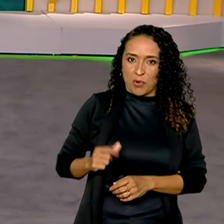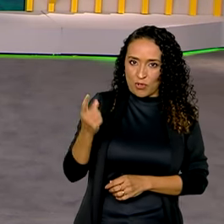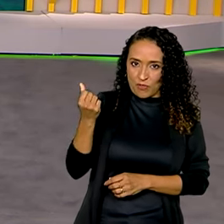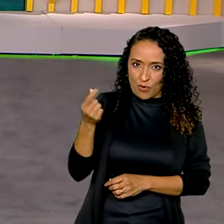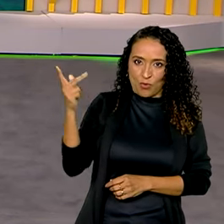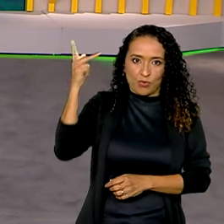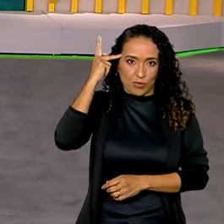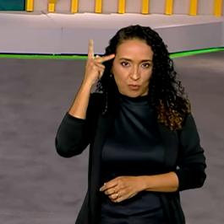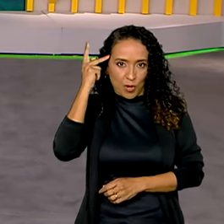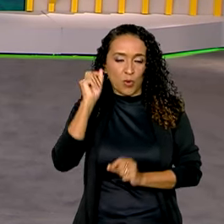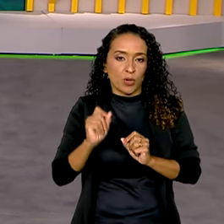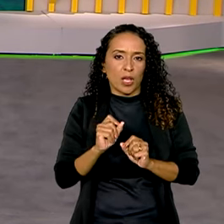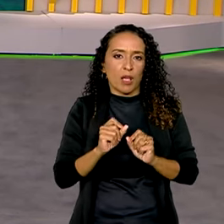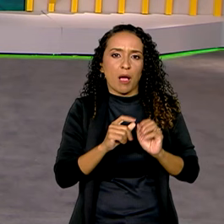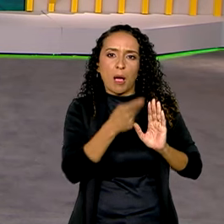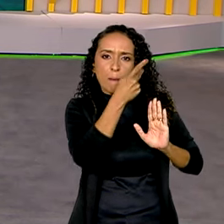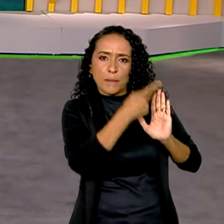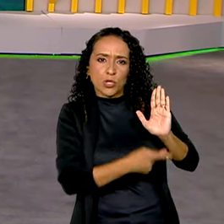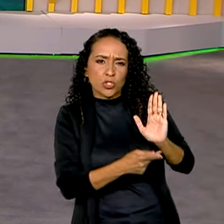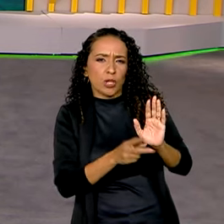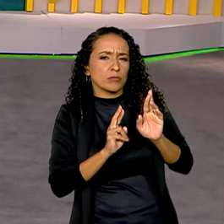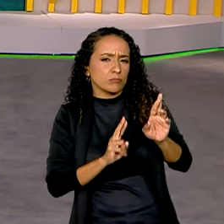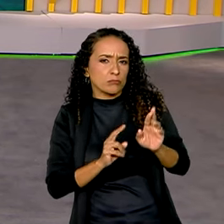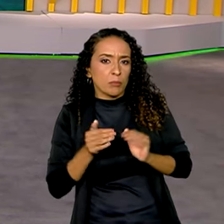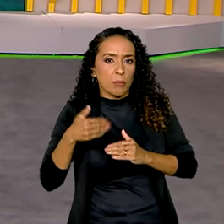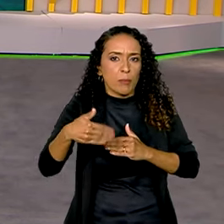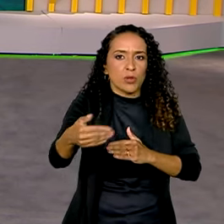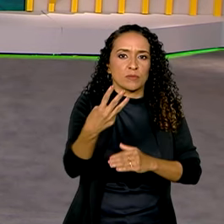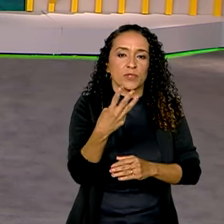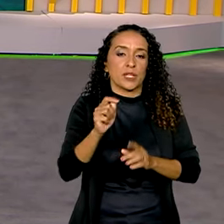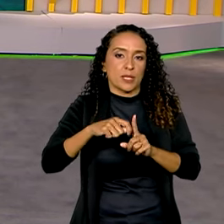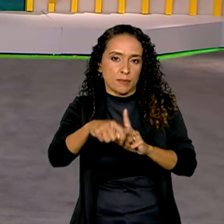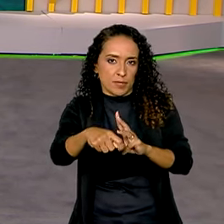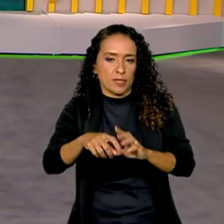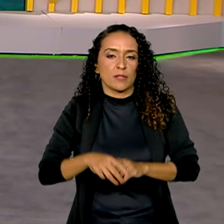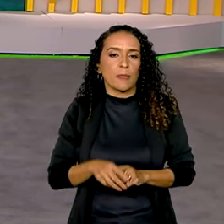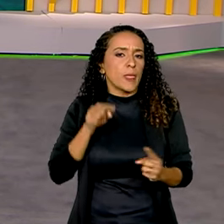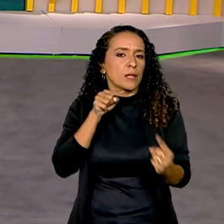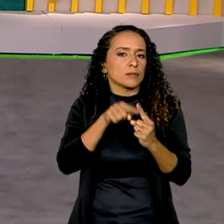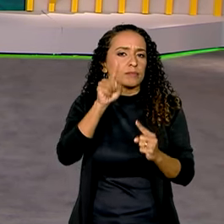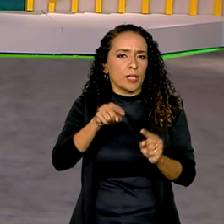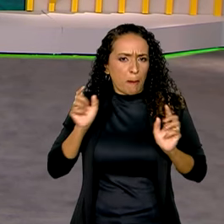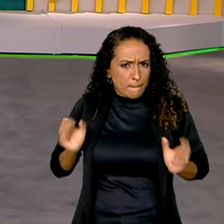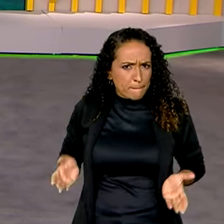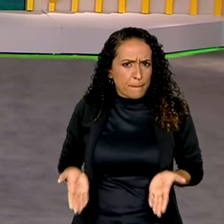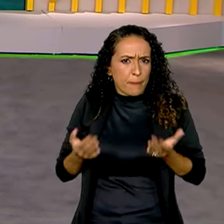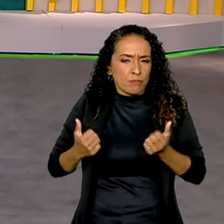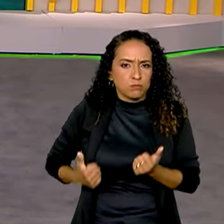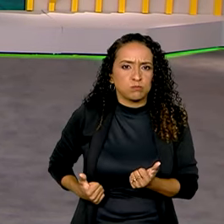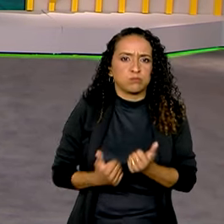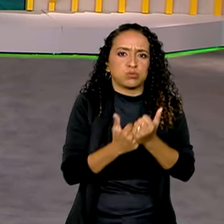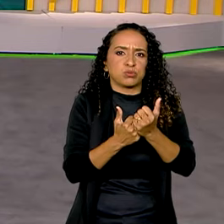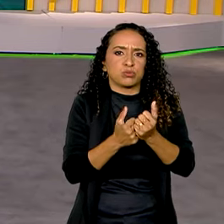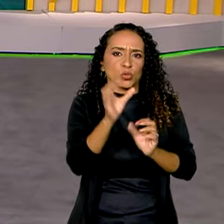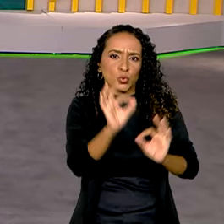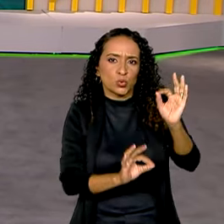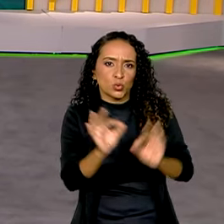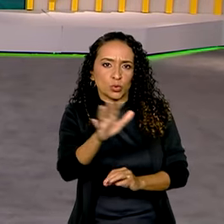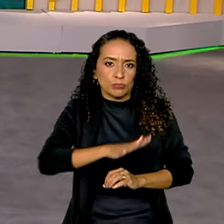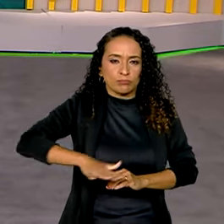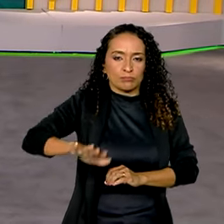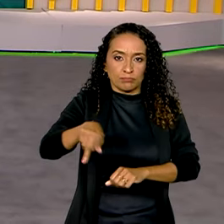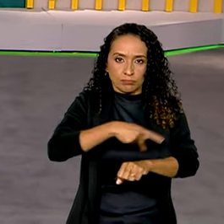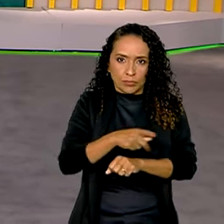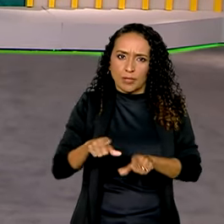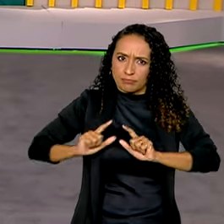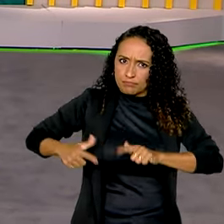Valores de São Paulo, os projetos previstos para os próximos três meses. A meta é impulsionar a logística do setor no país e